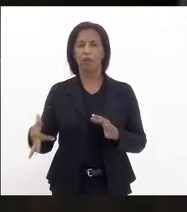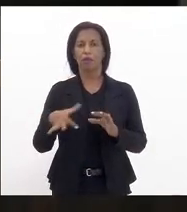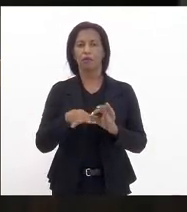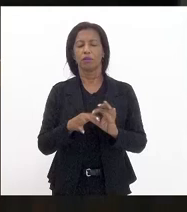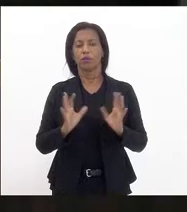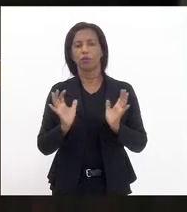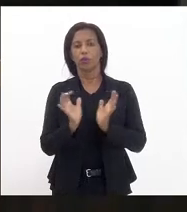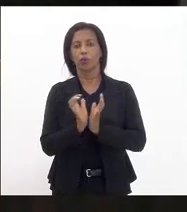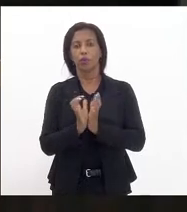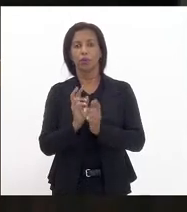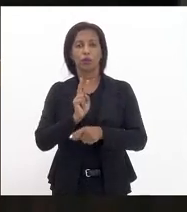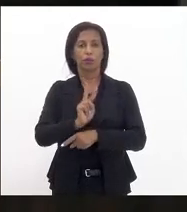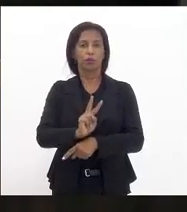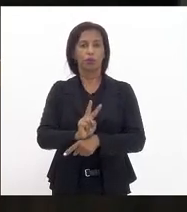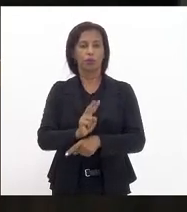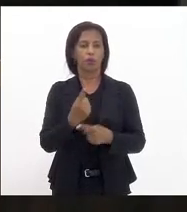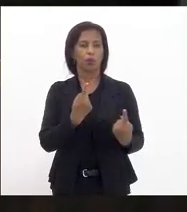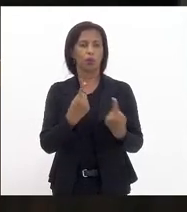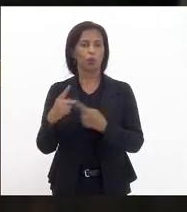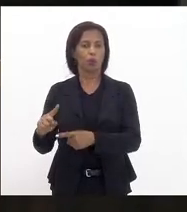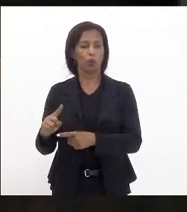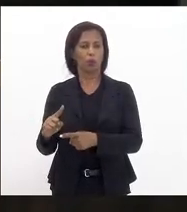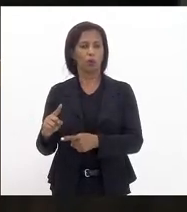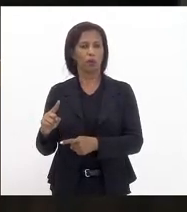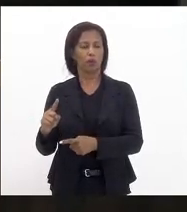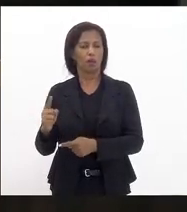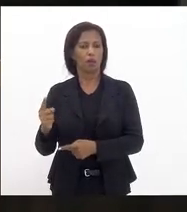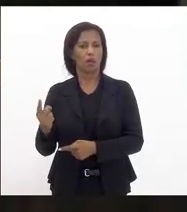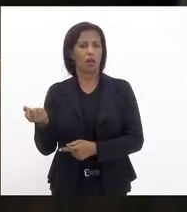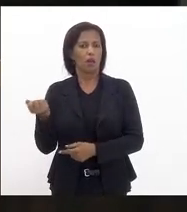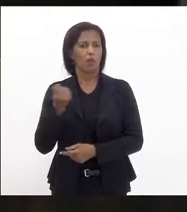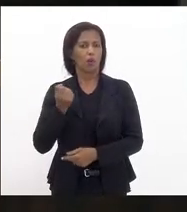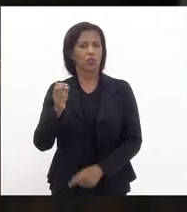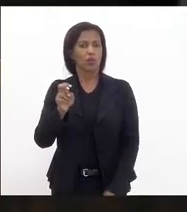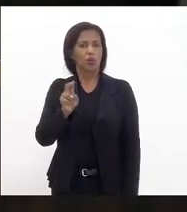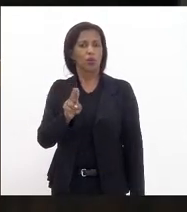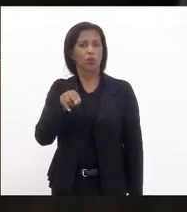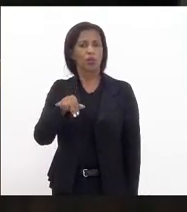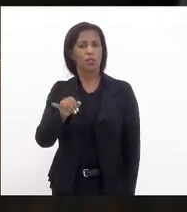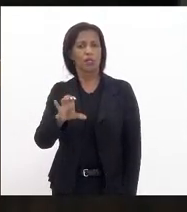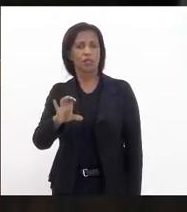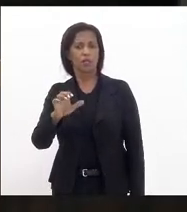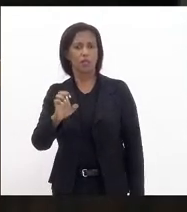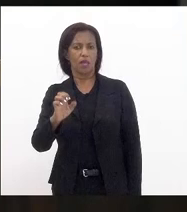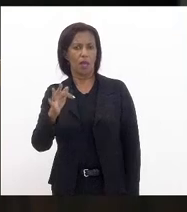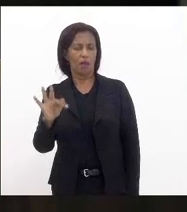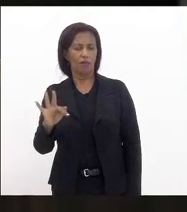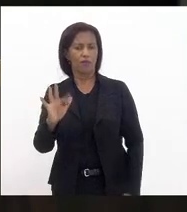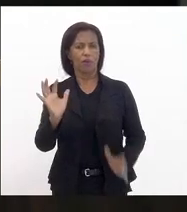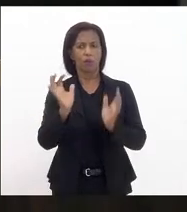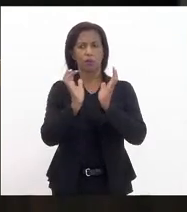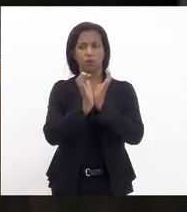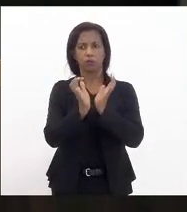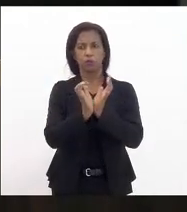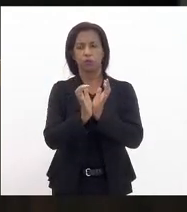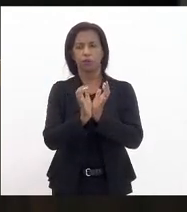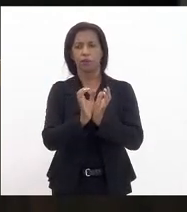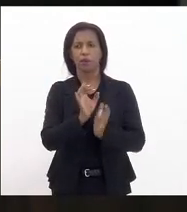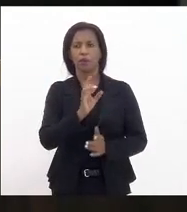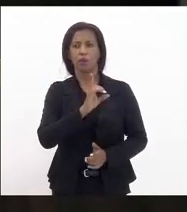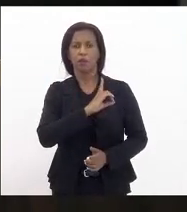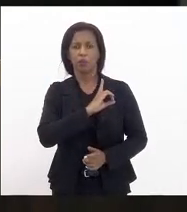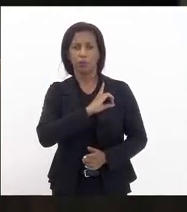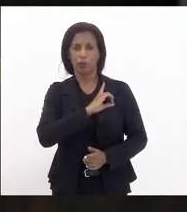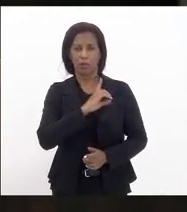aí o comitê de prevenção de combate a homicídios a Unicef um comitê esse que é composto deputada Marta